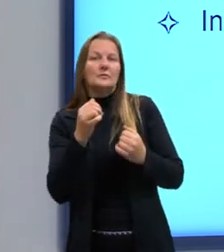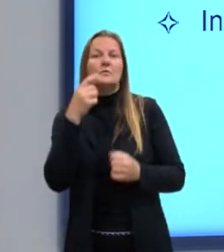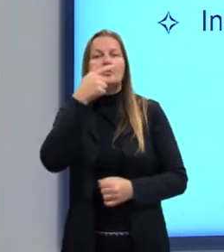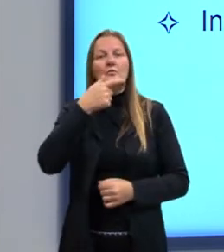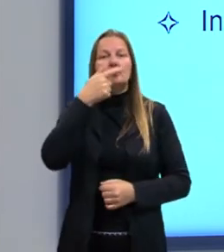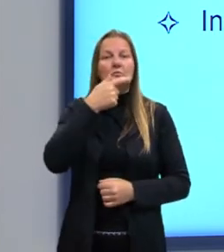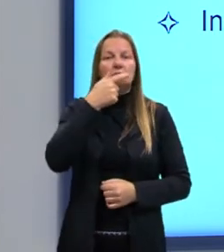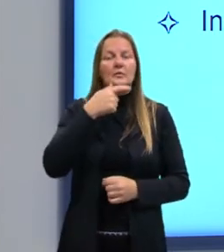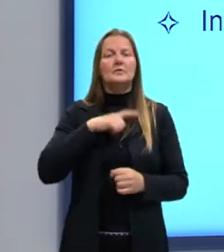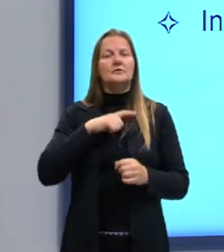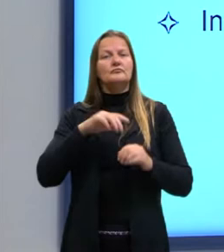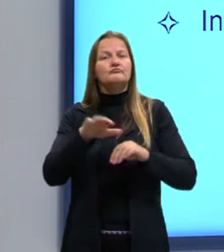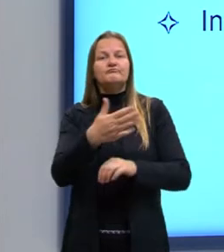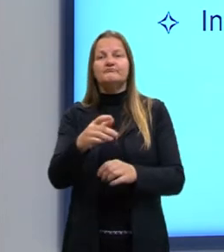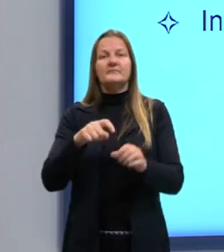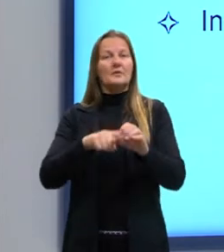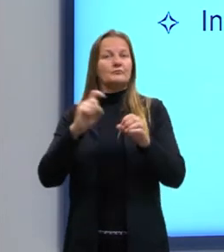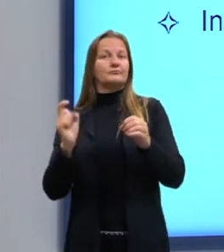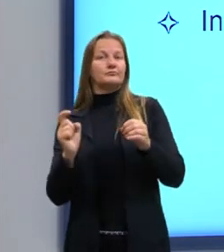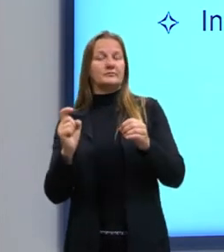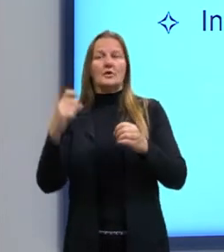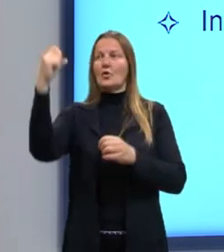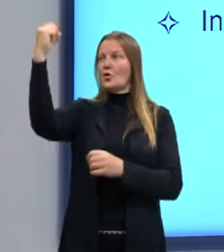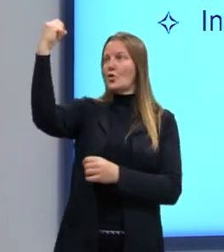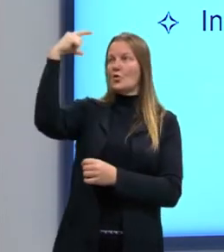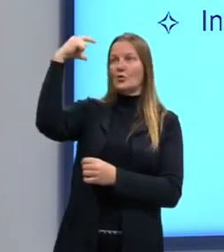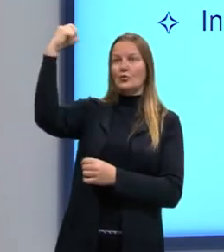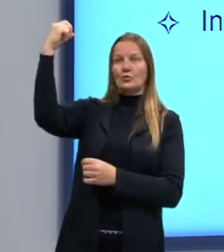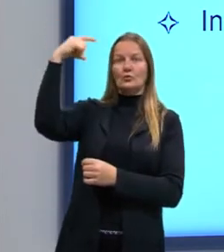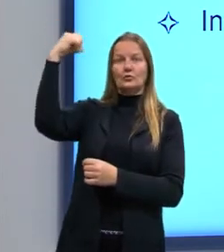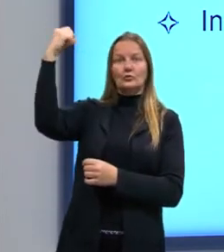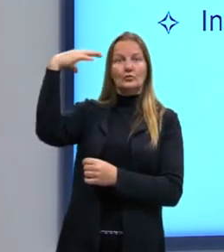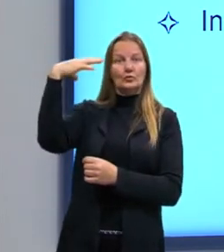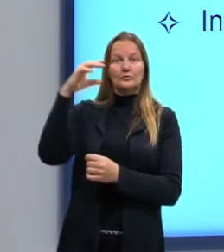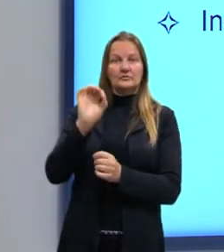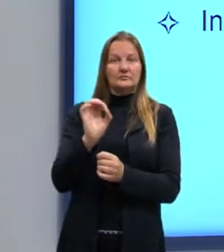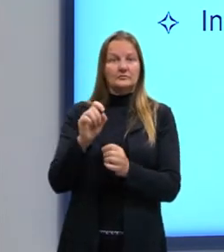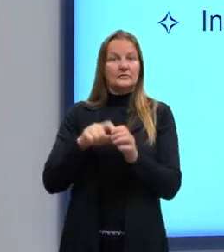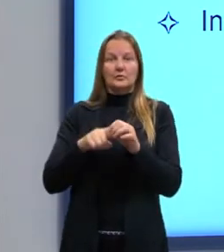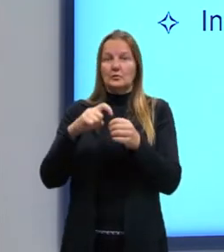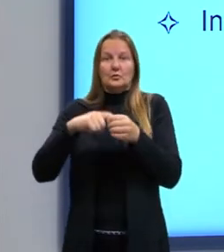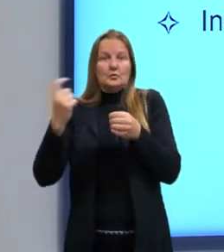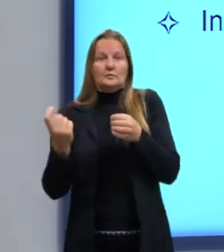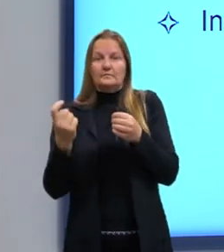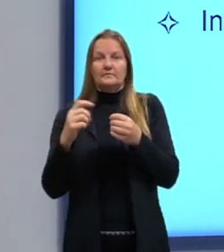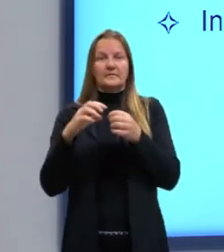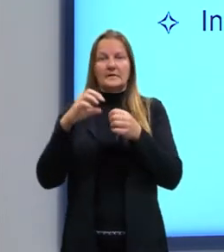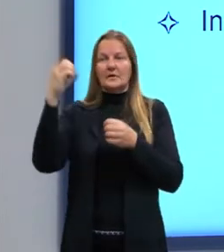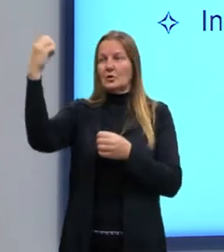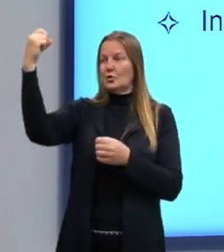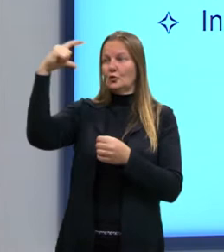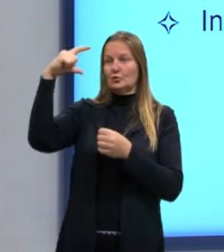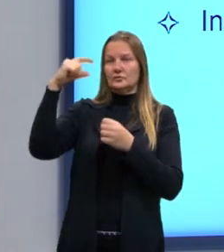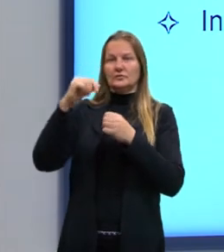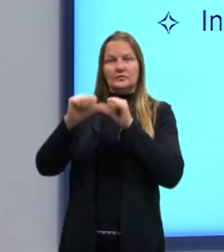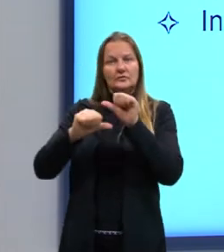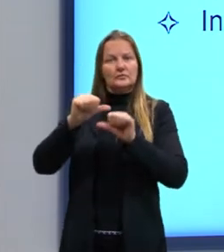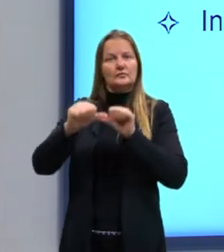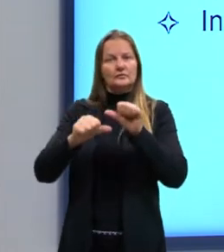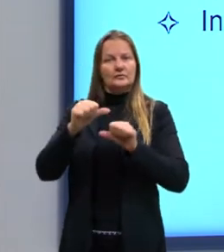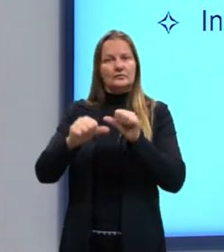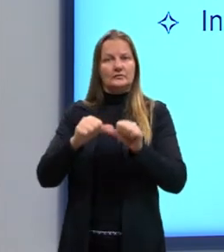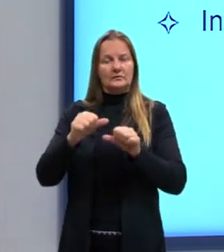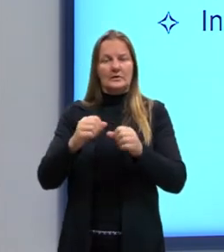vai depender da energia luminosa. Ao invés de pegar a luz solar, então, para transformar em